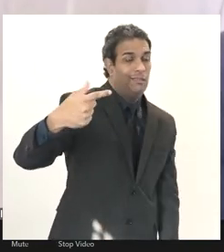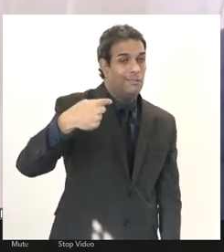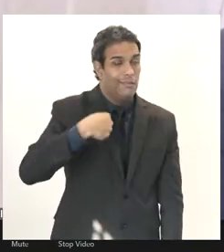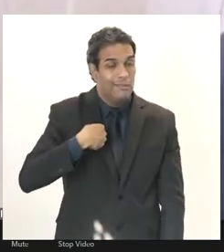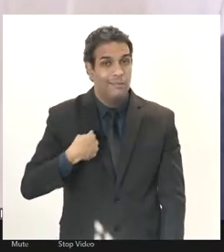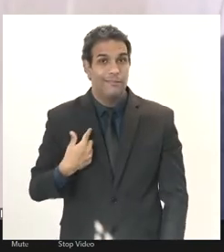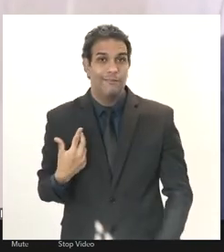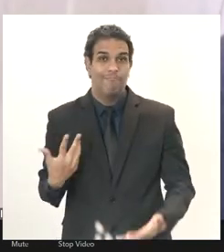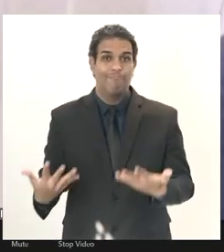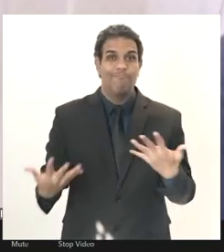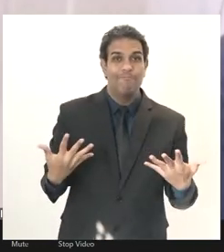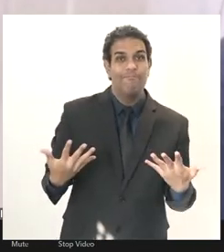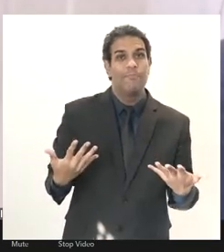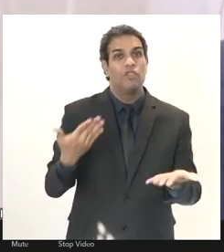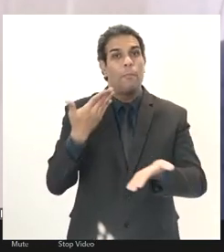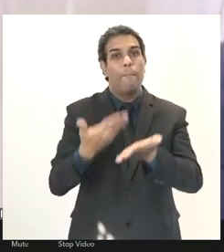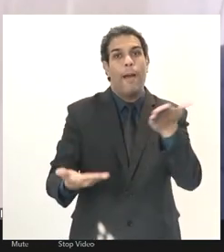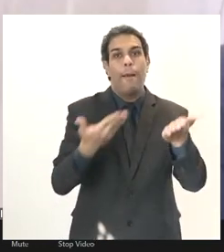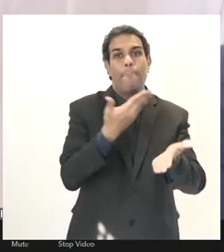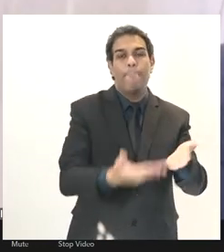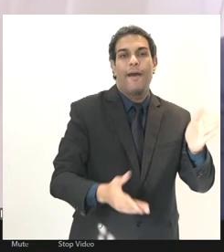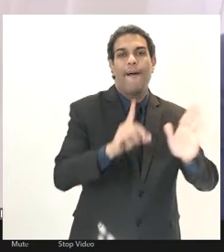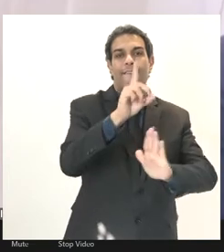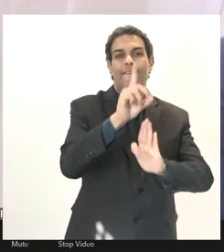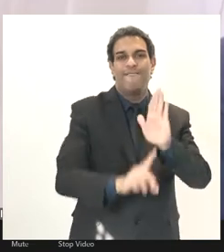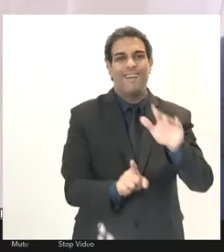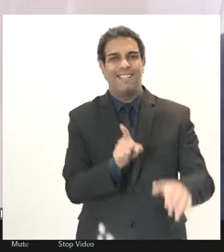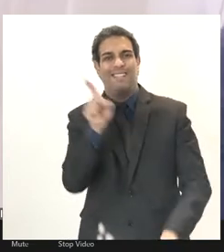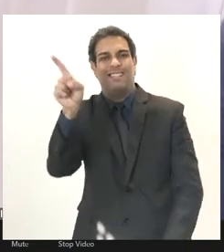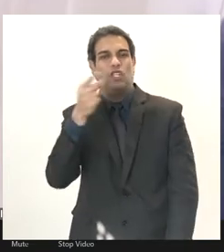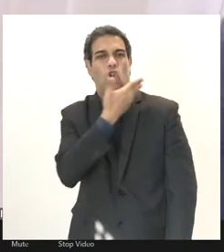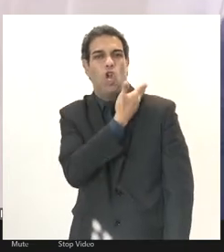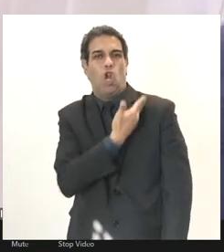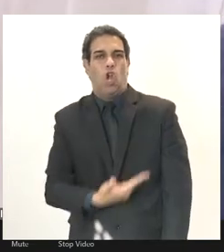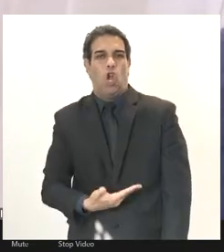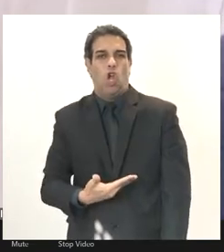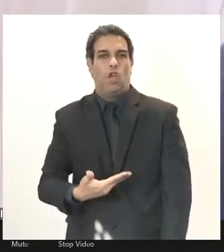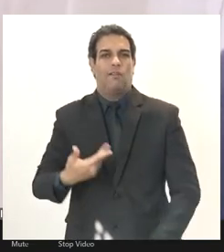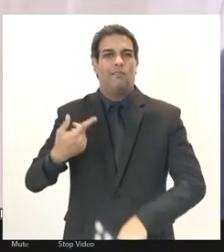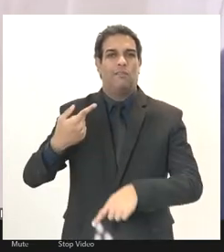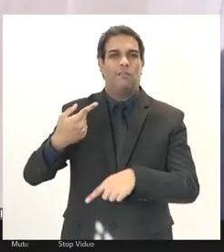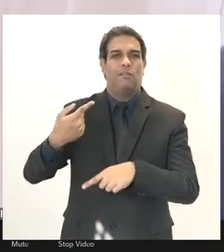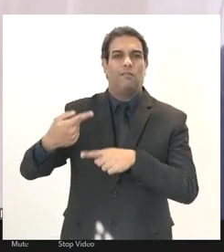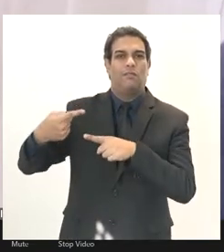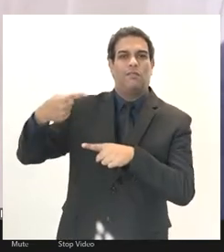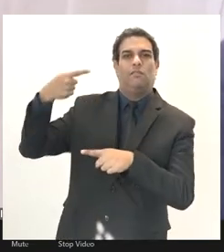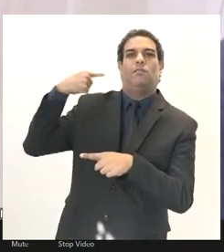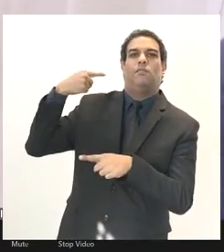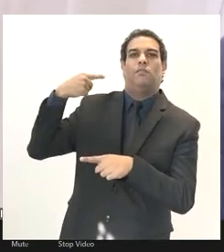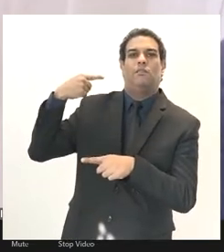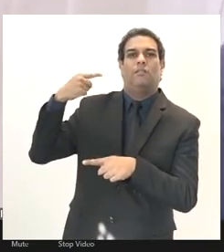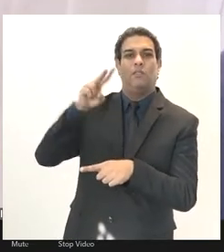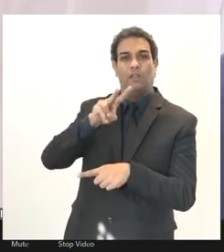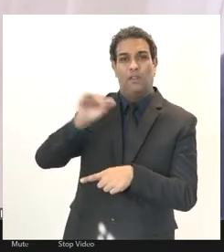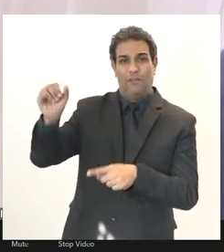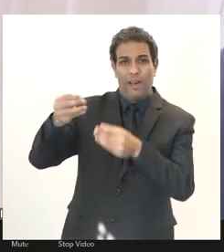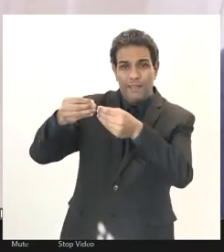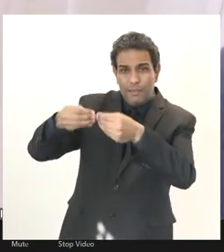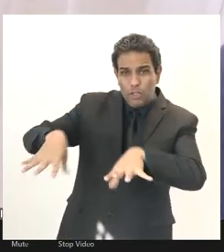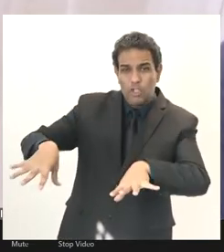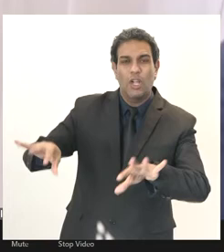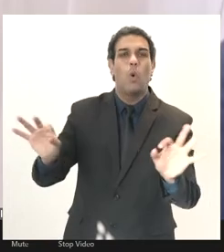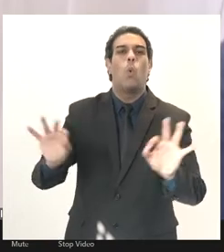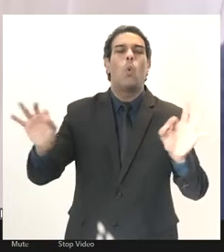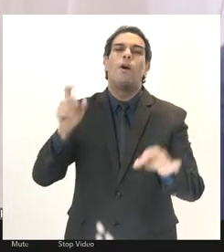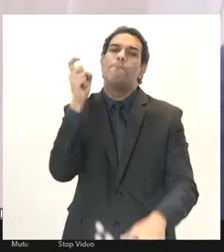prevê alguns benefícios e o governo fala que os antigos não vão ser feridos e é uma grande mentira isso os